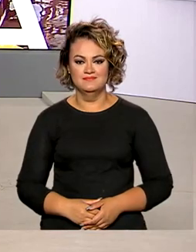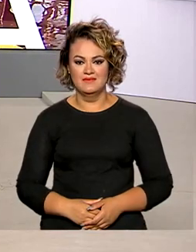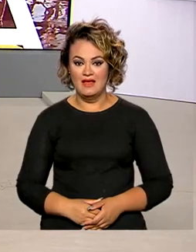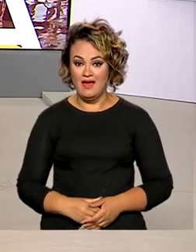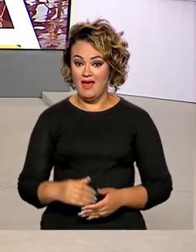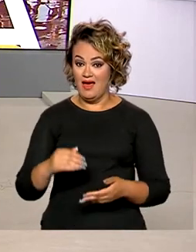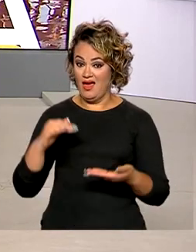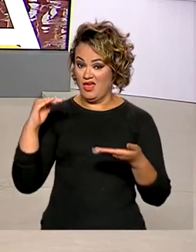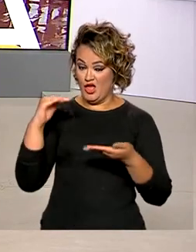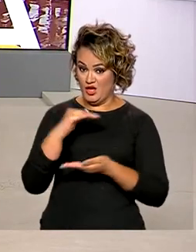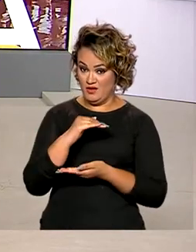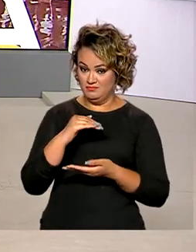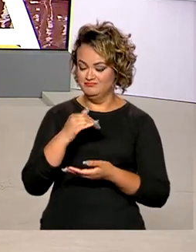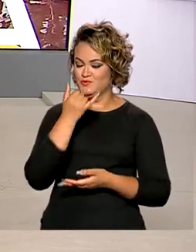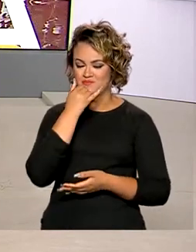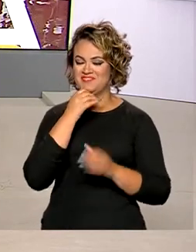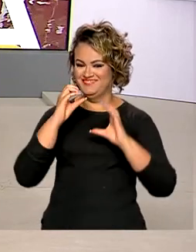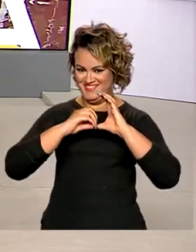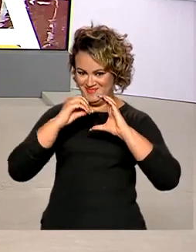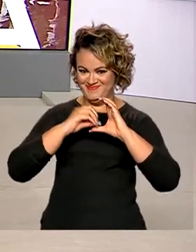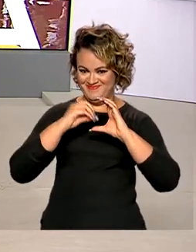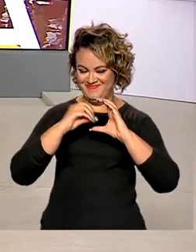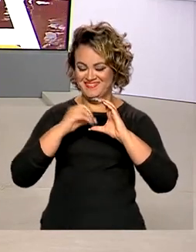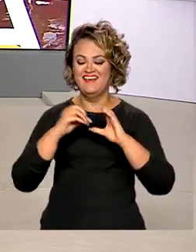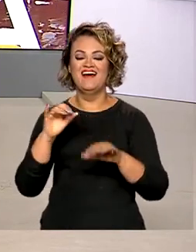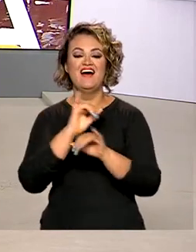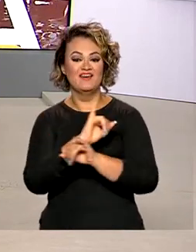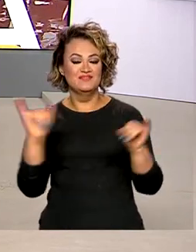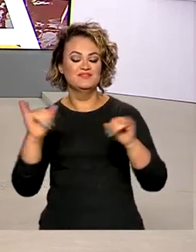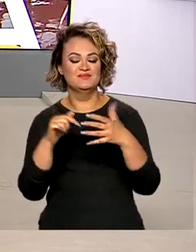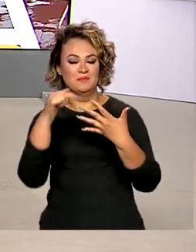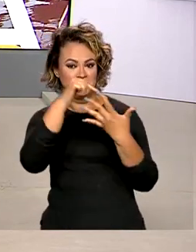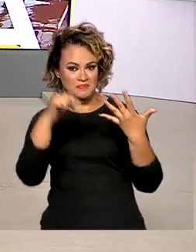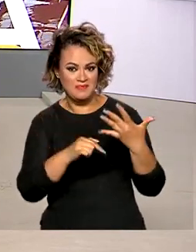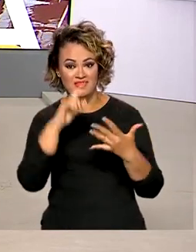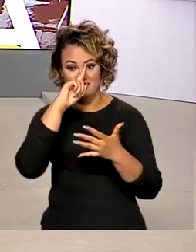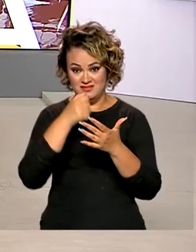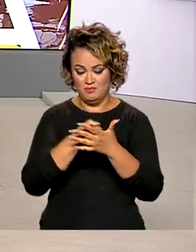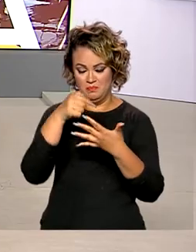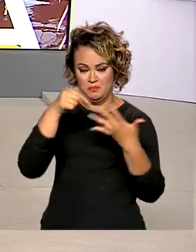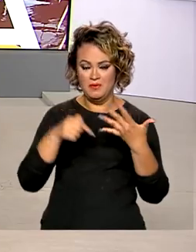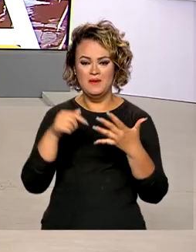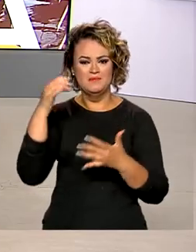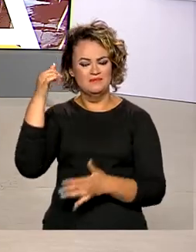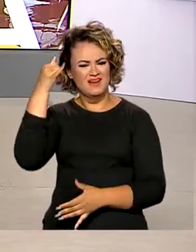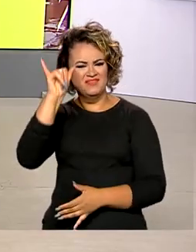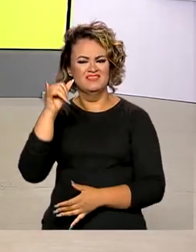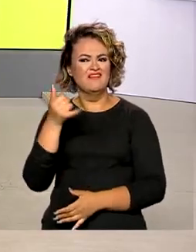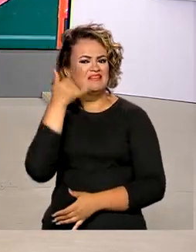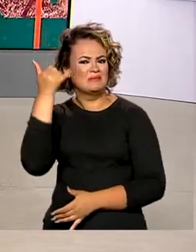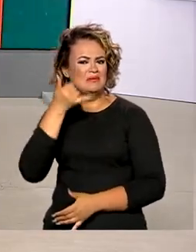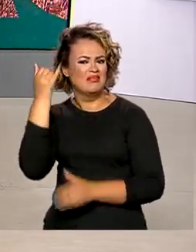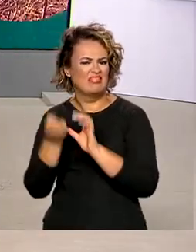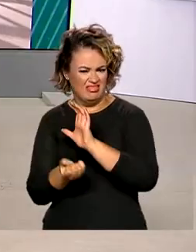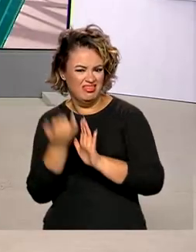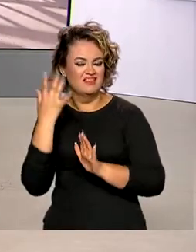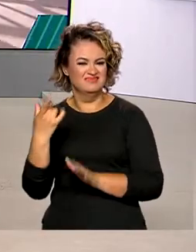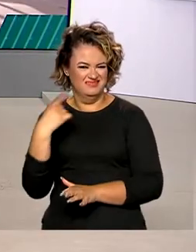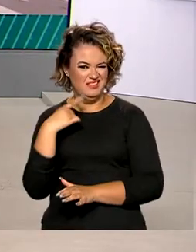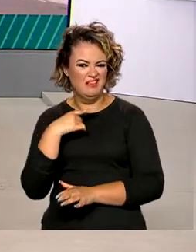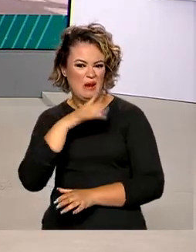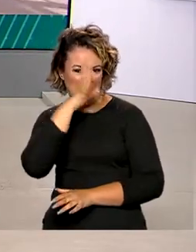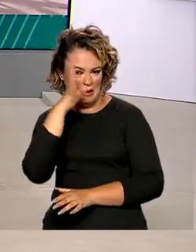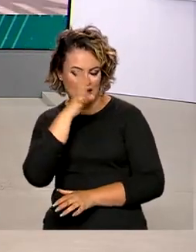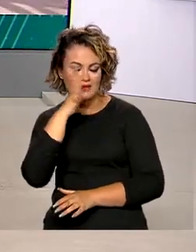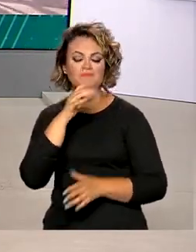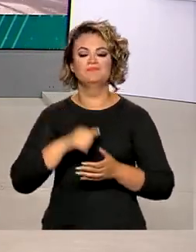A Agência Nacional de Telecomunicações anunciou novas medidas para combater as chamadas automáticas abusivas.